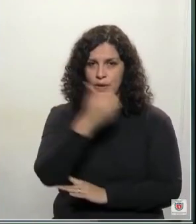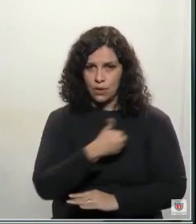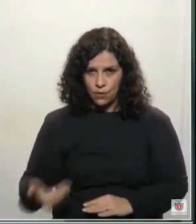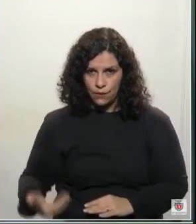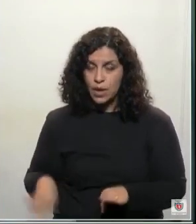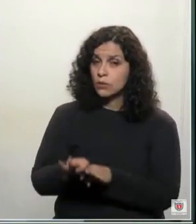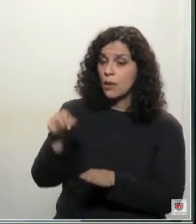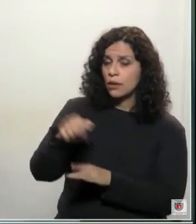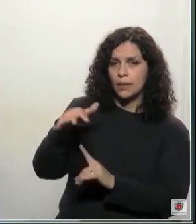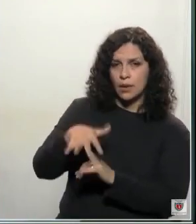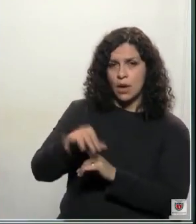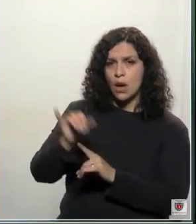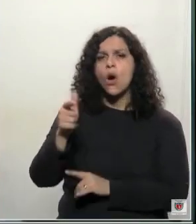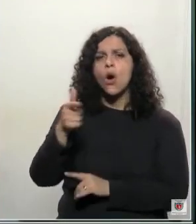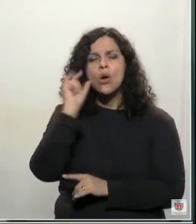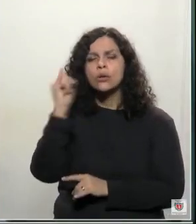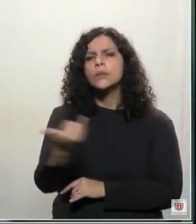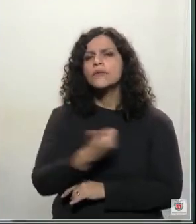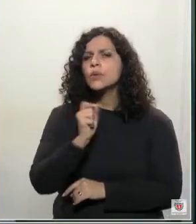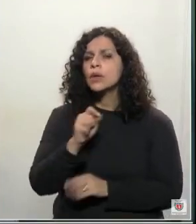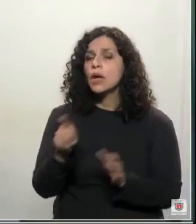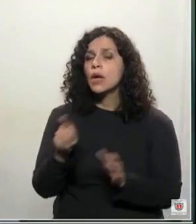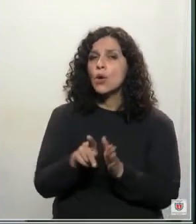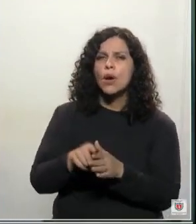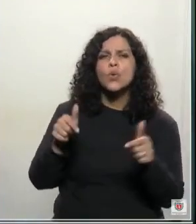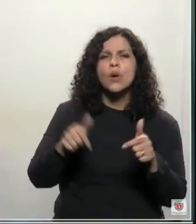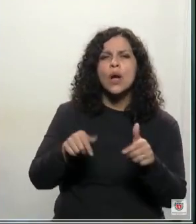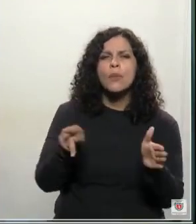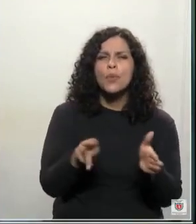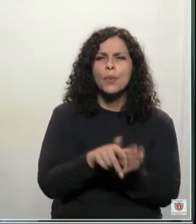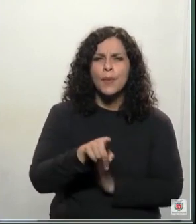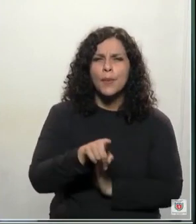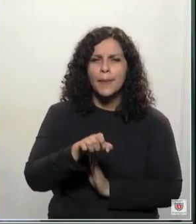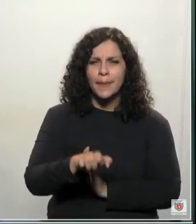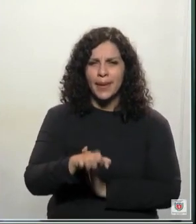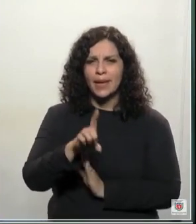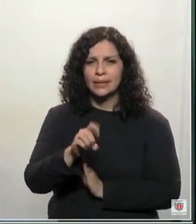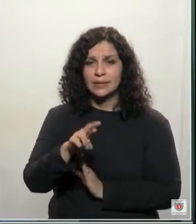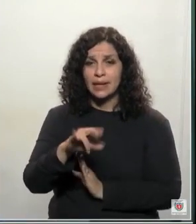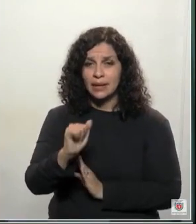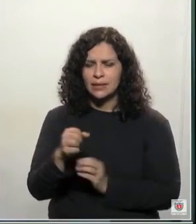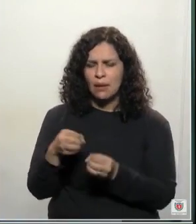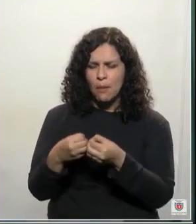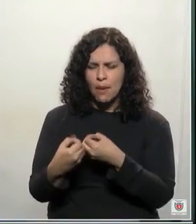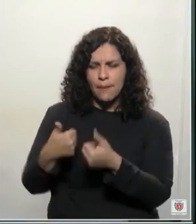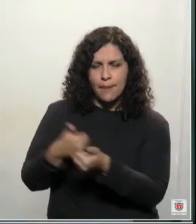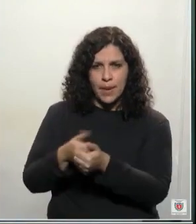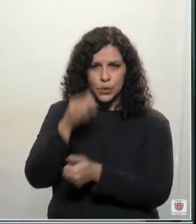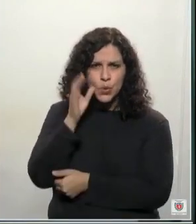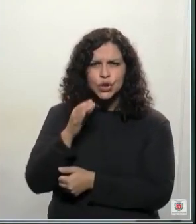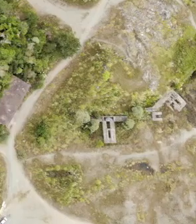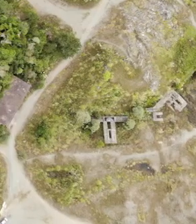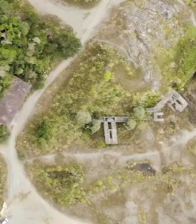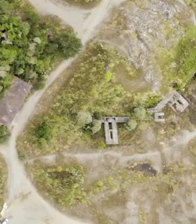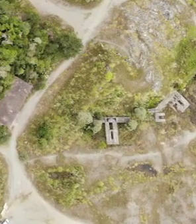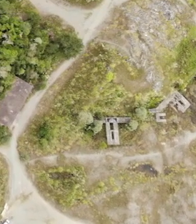Ontem nós recebemos a notícia que uma das pedreiras desativadas aqui da região metropolitana de Curitiba, no município de